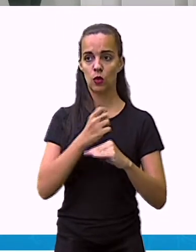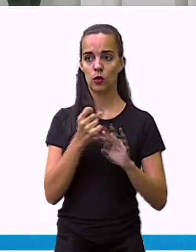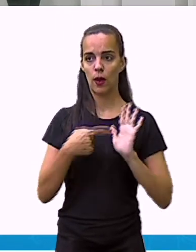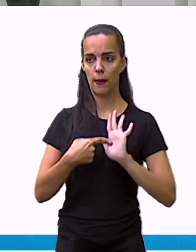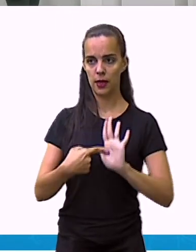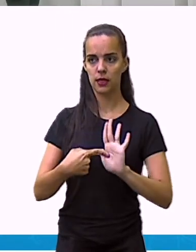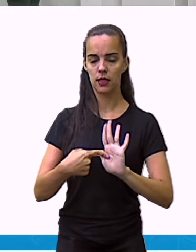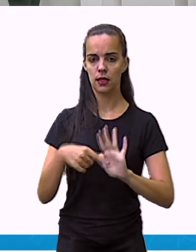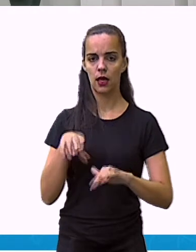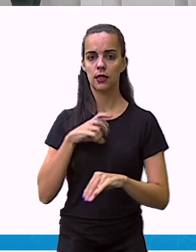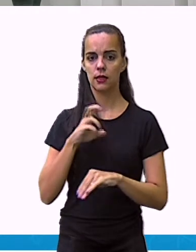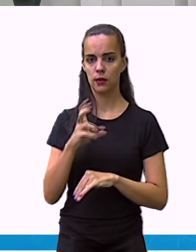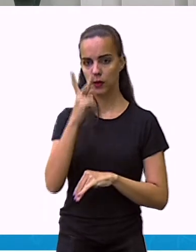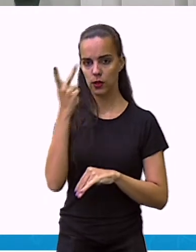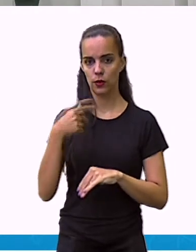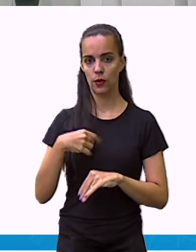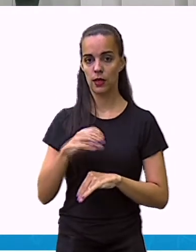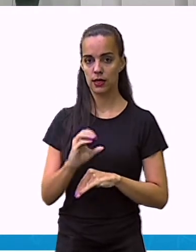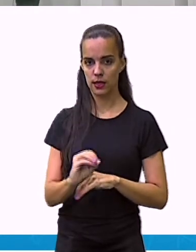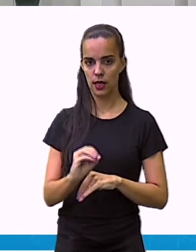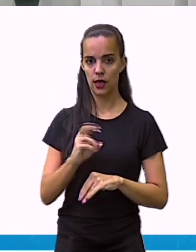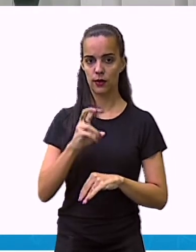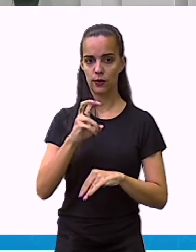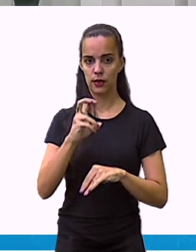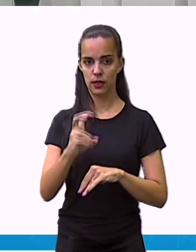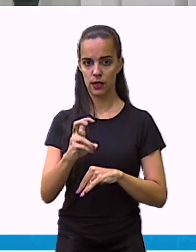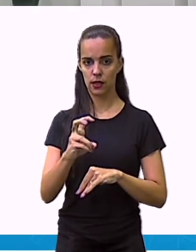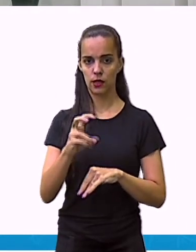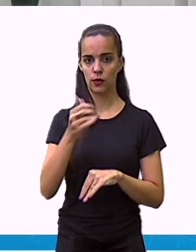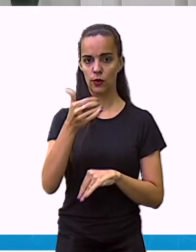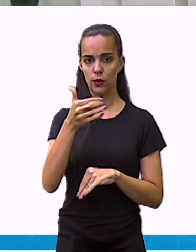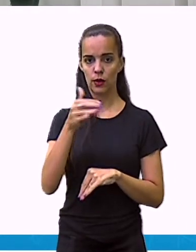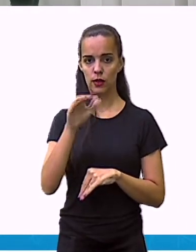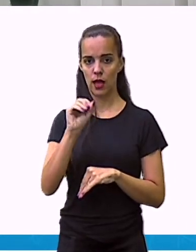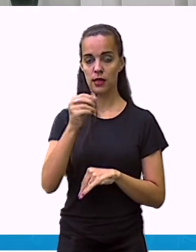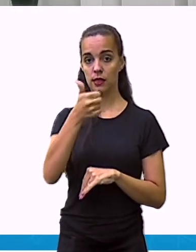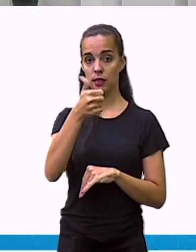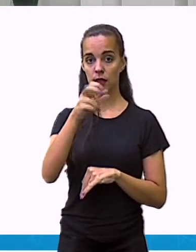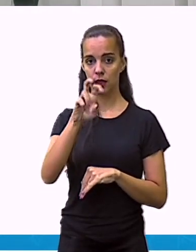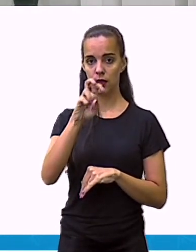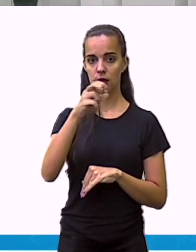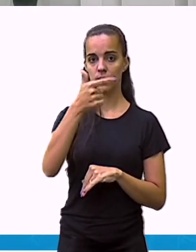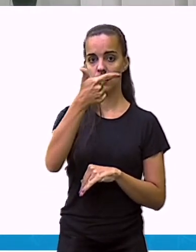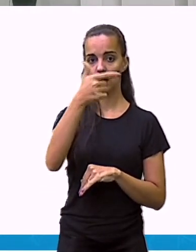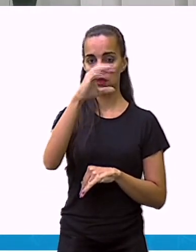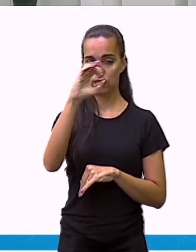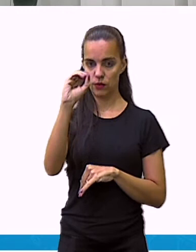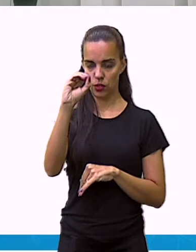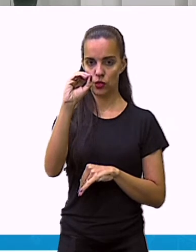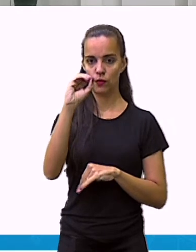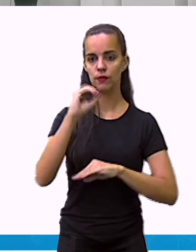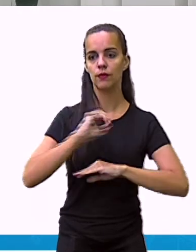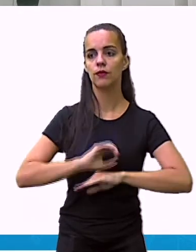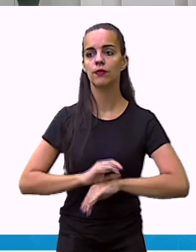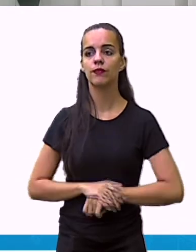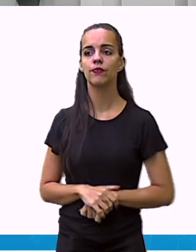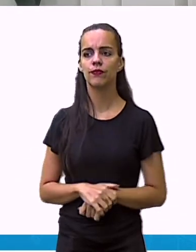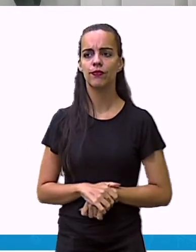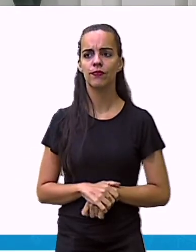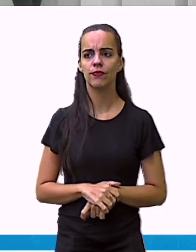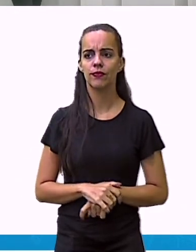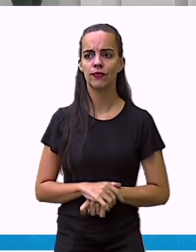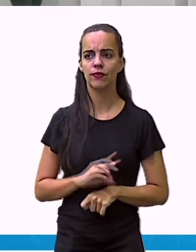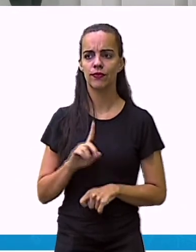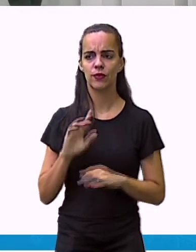5 pessoas que foram pesquisadas. Então, 0, 5, 10, 15 e 20. Eu não